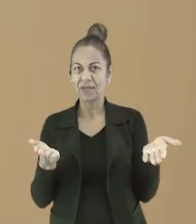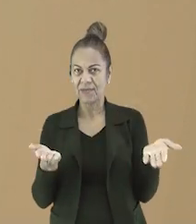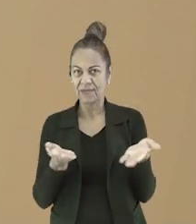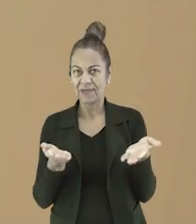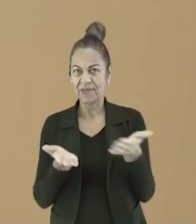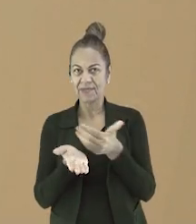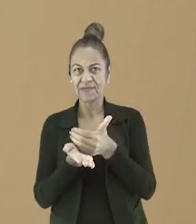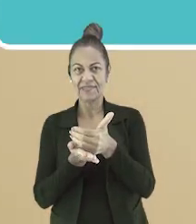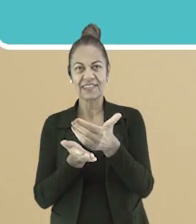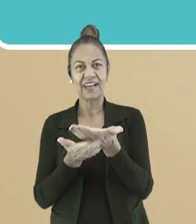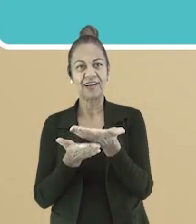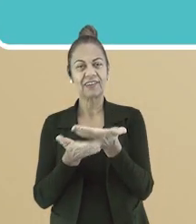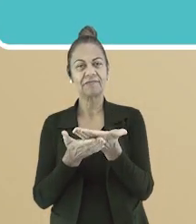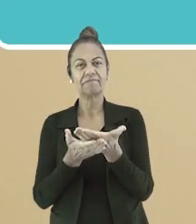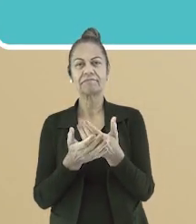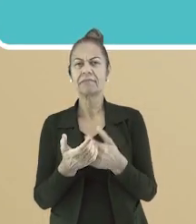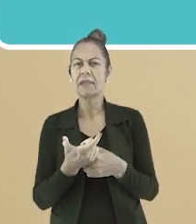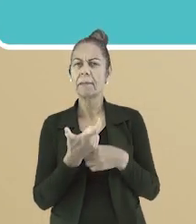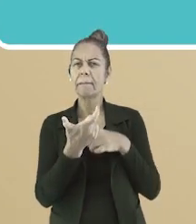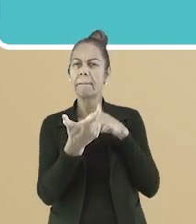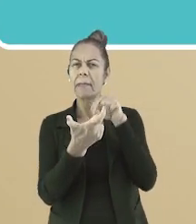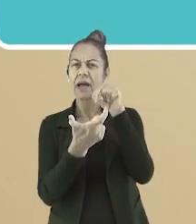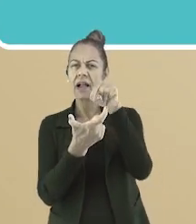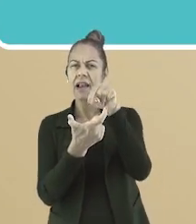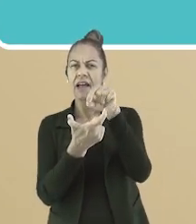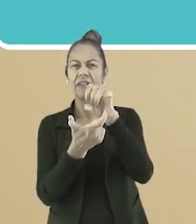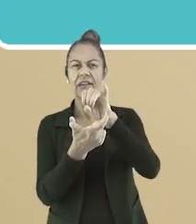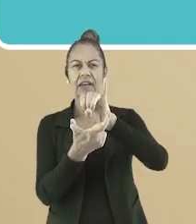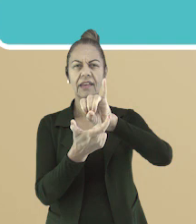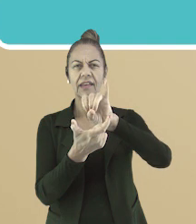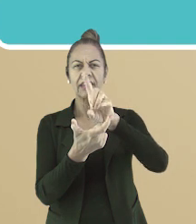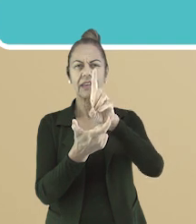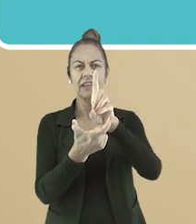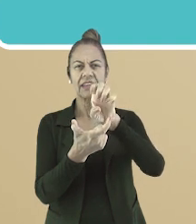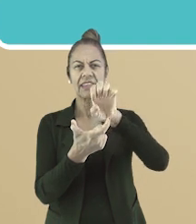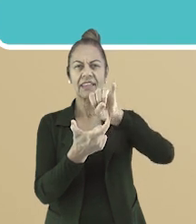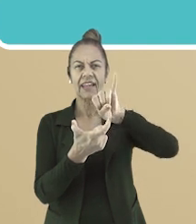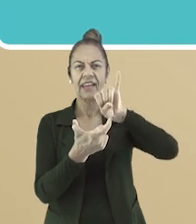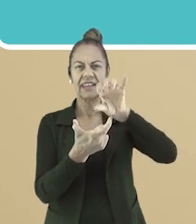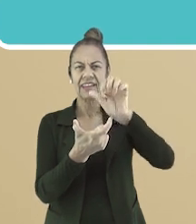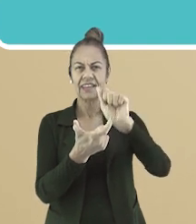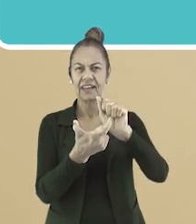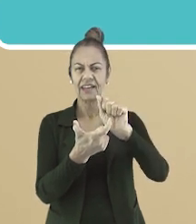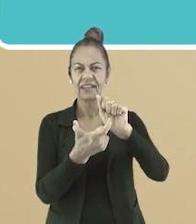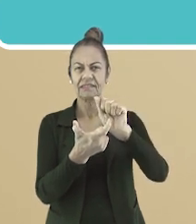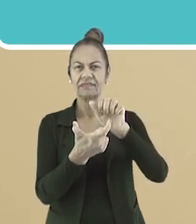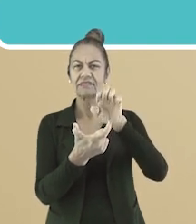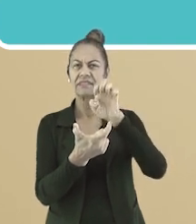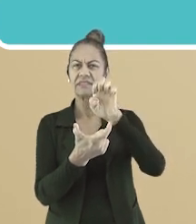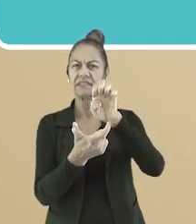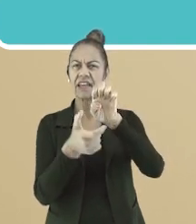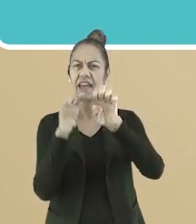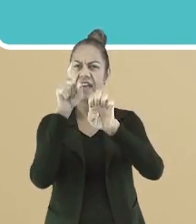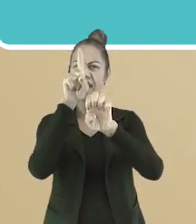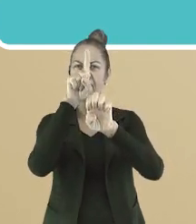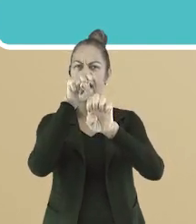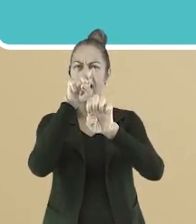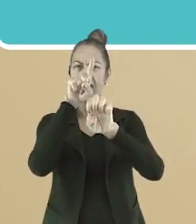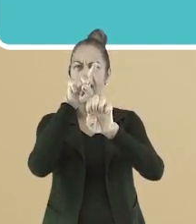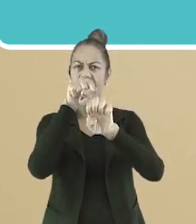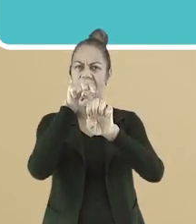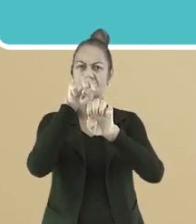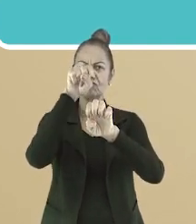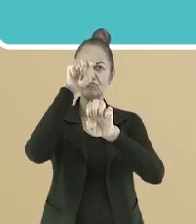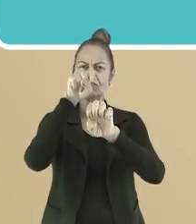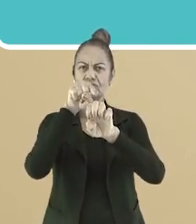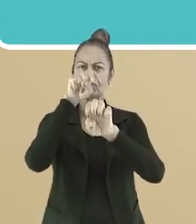para a nossa aula. A palavra ideia é escrita com ou sem acento? E aí, sabe responder